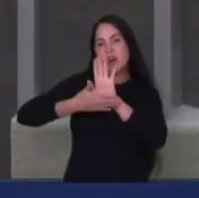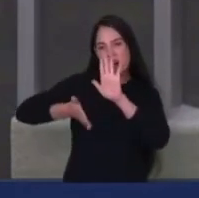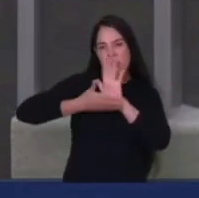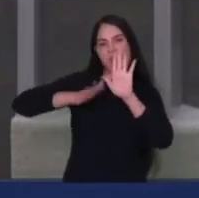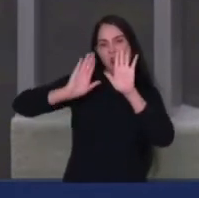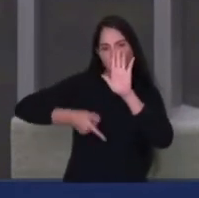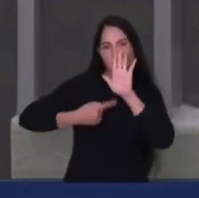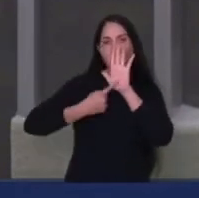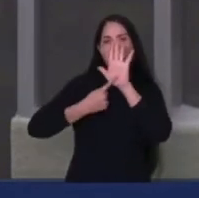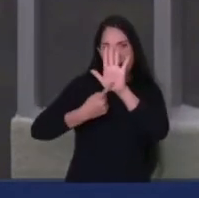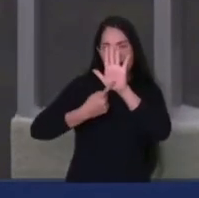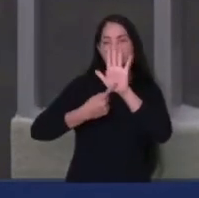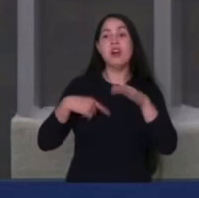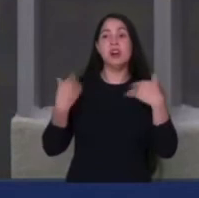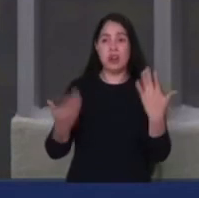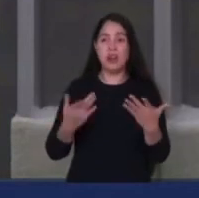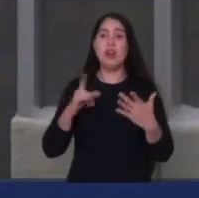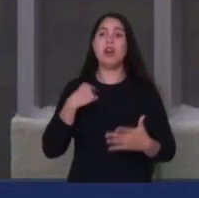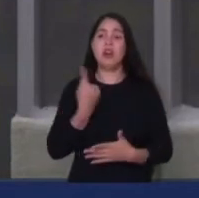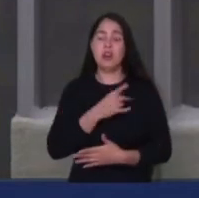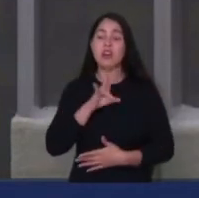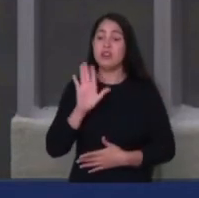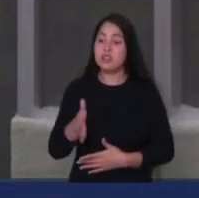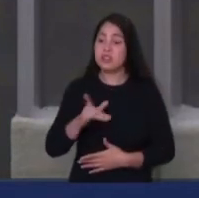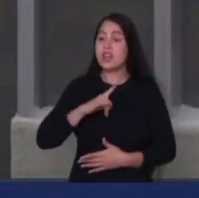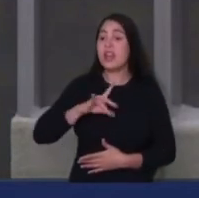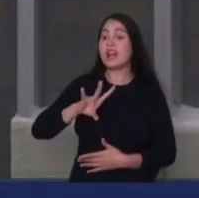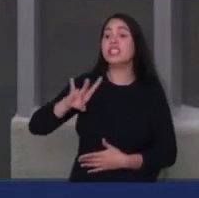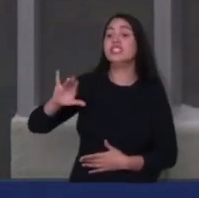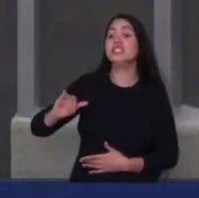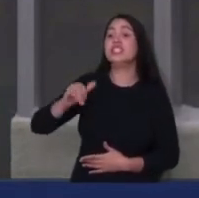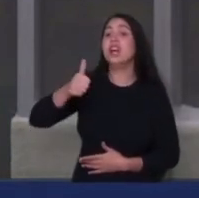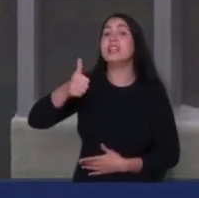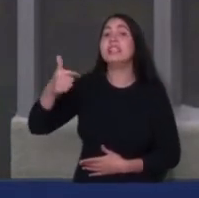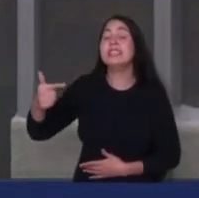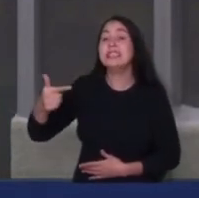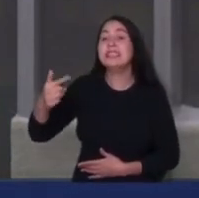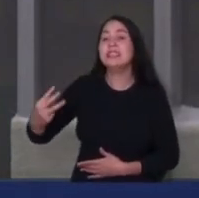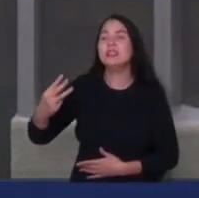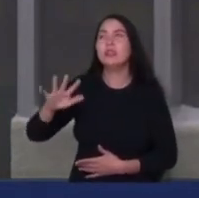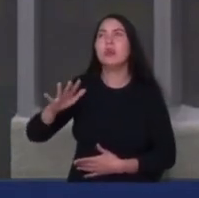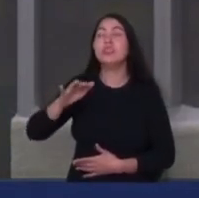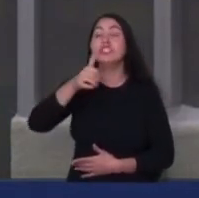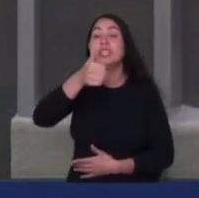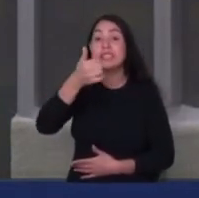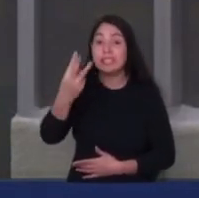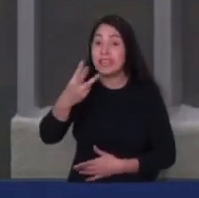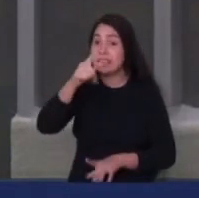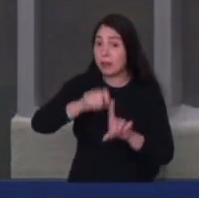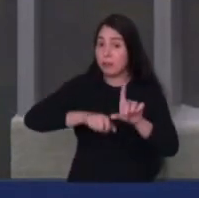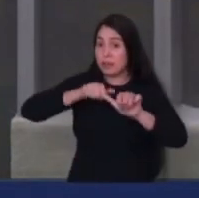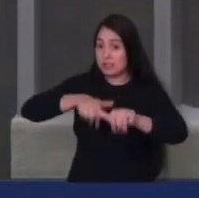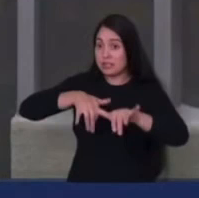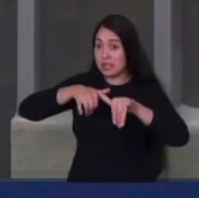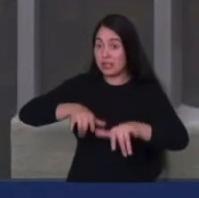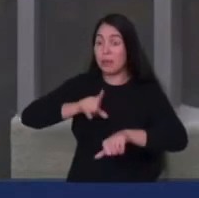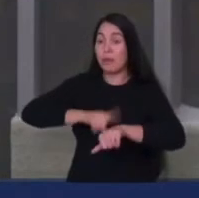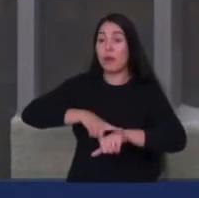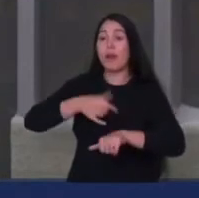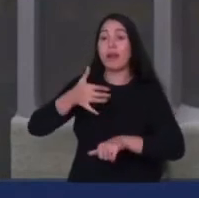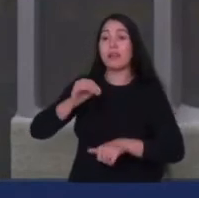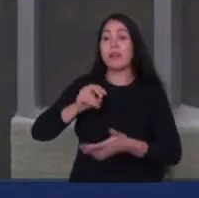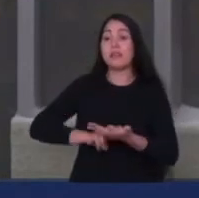estamos marcando, está marcada, para o dia 13 de setembro, às 10 horas da manhã, a audiência